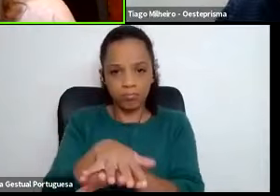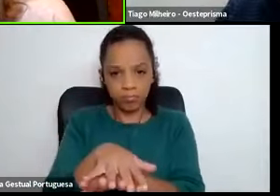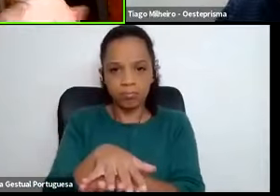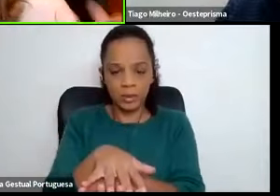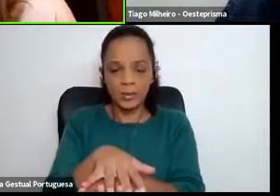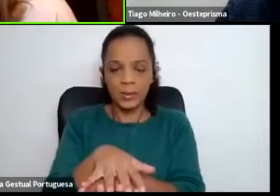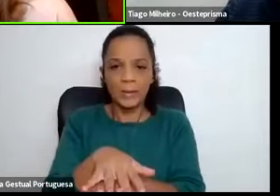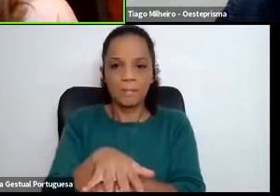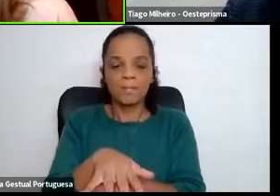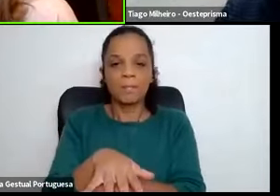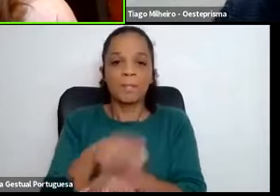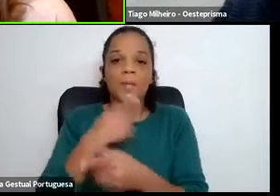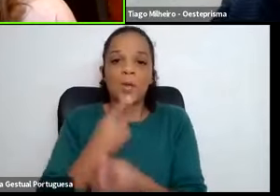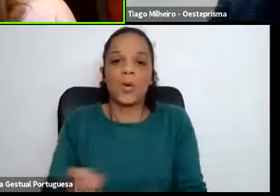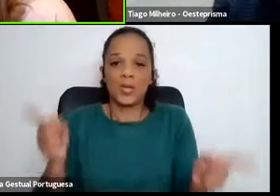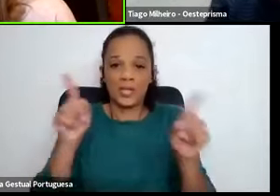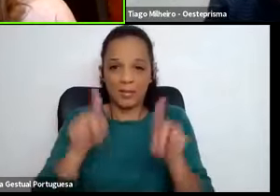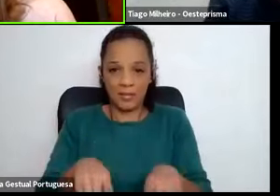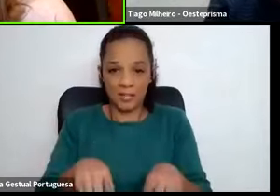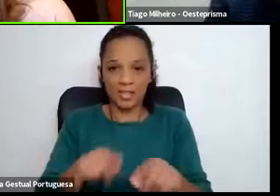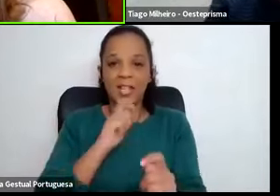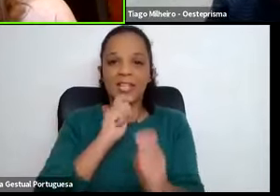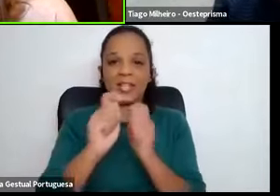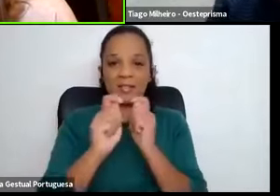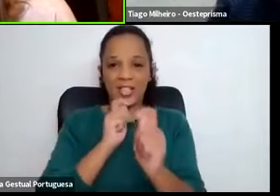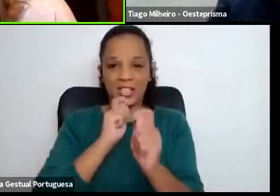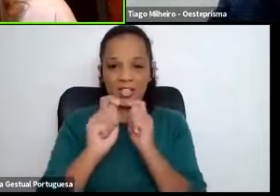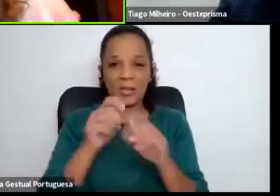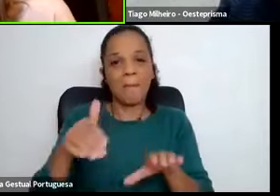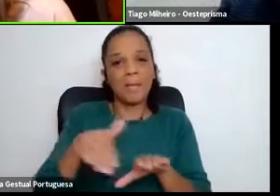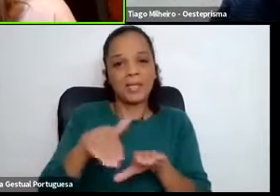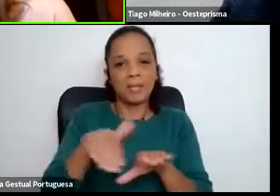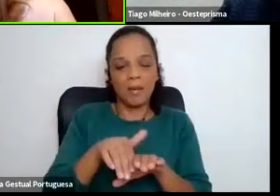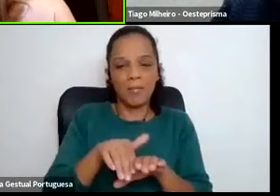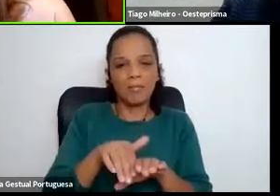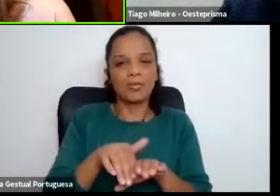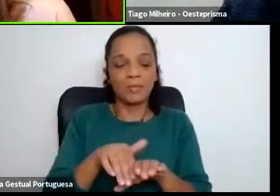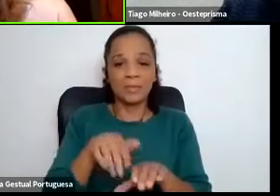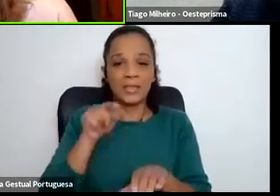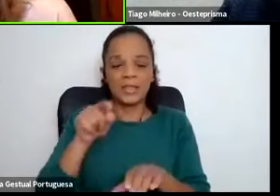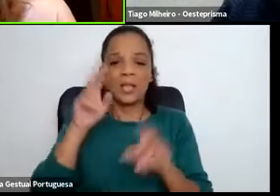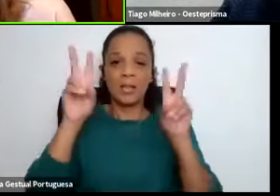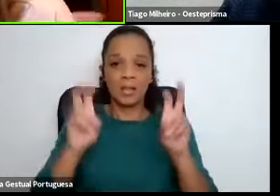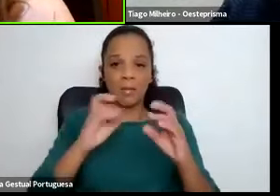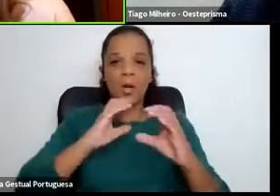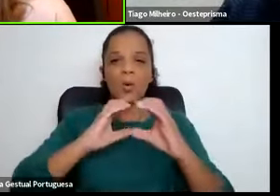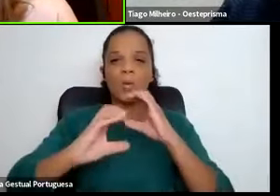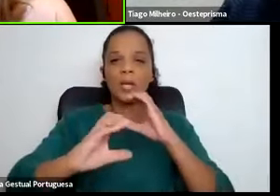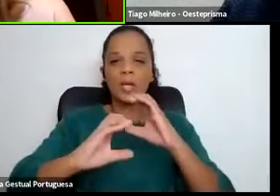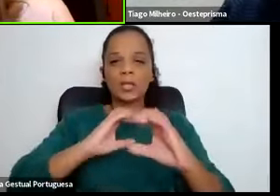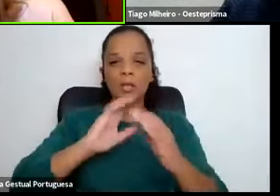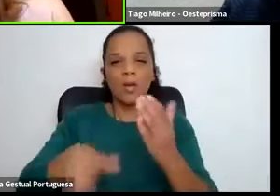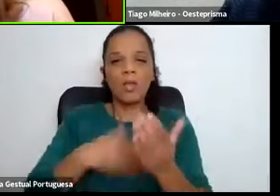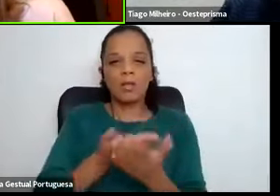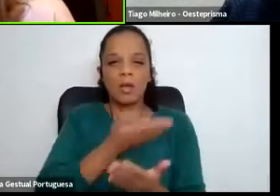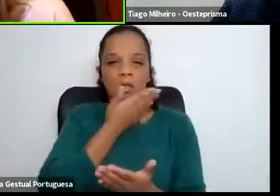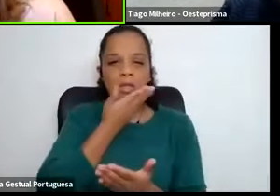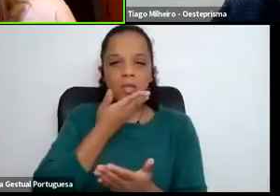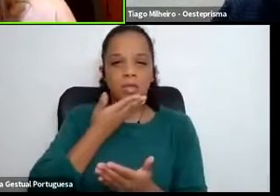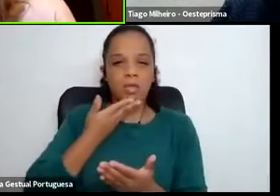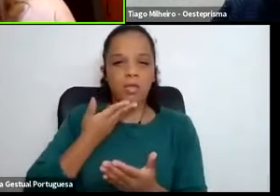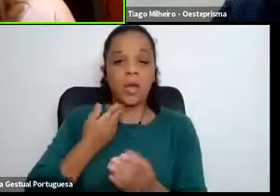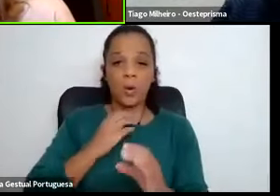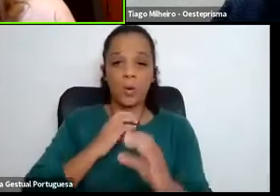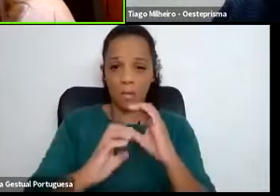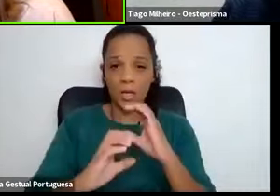tivemos novamente nas entrevistas. E esse fator comunicacional, do facilitador da comunicação,